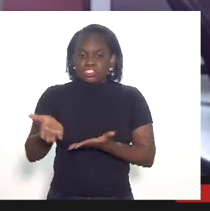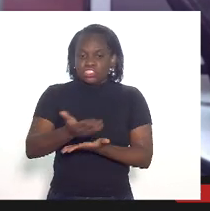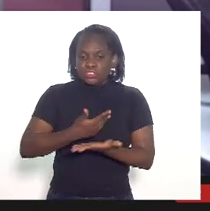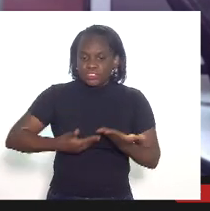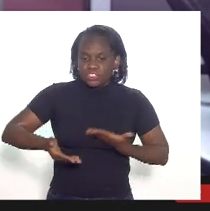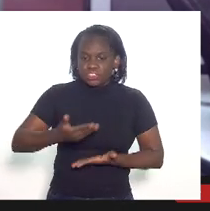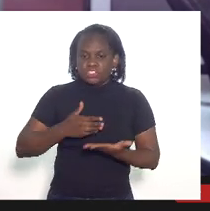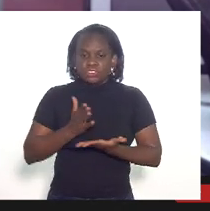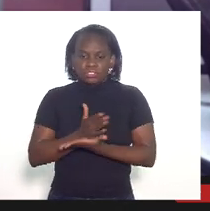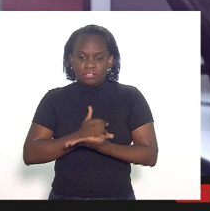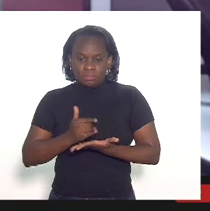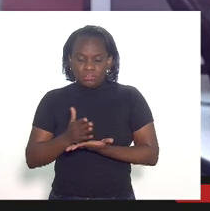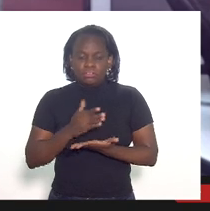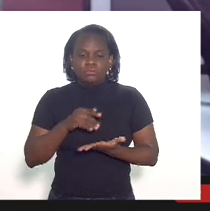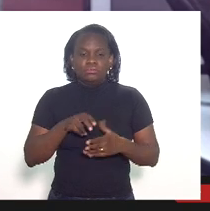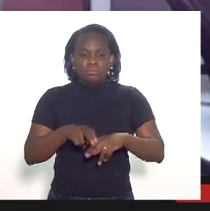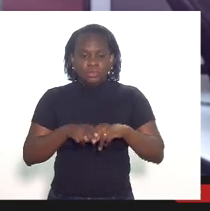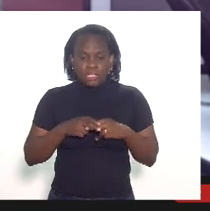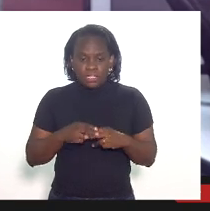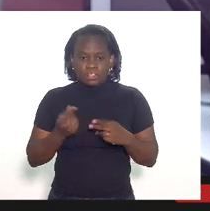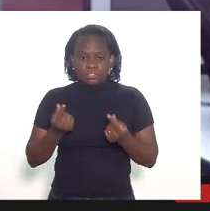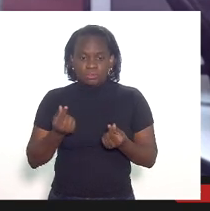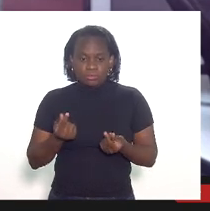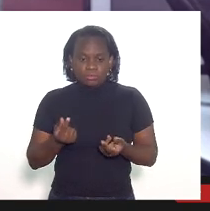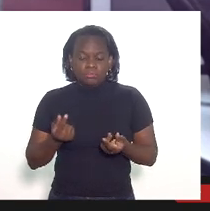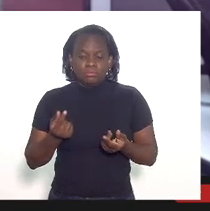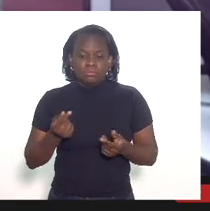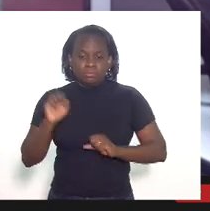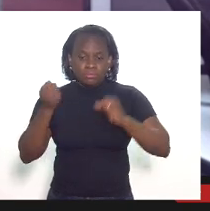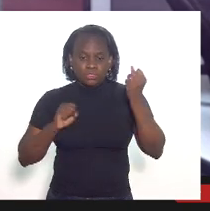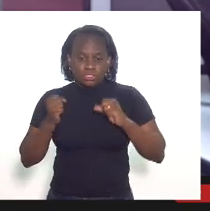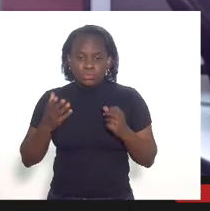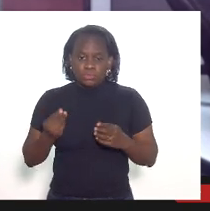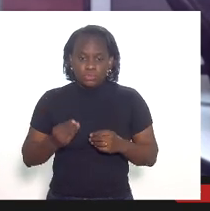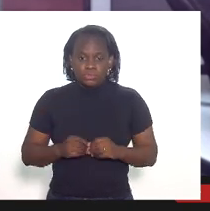por tais campos com base no volume da produção